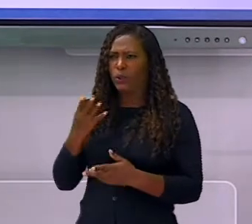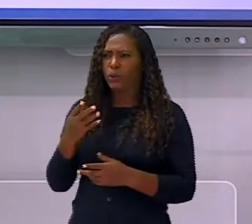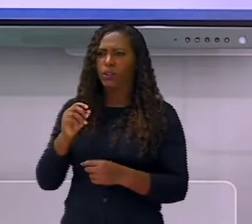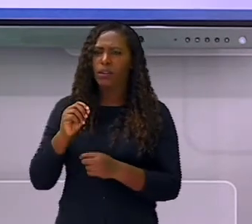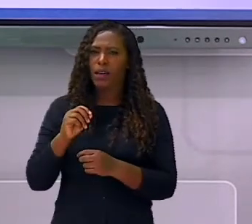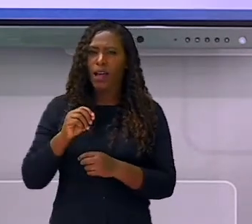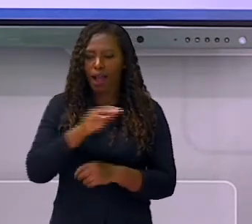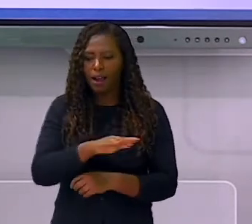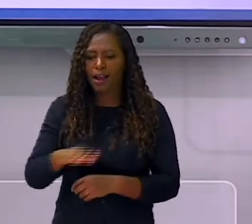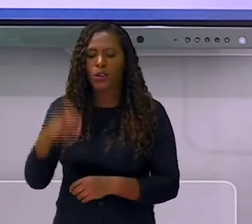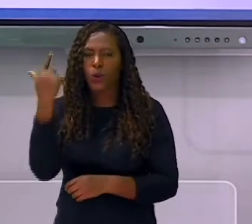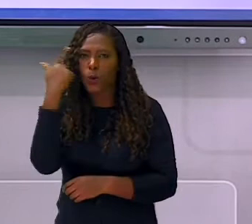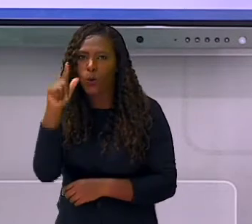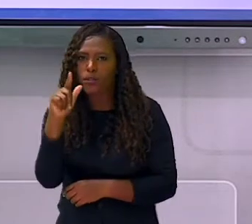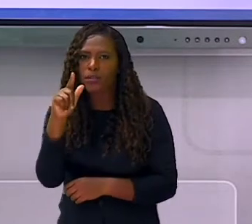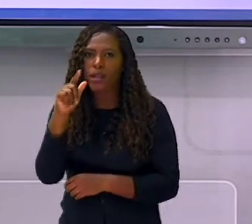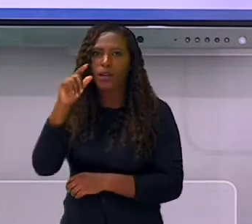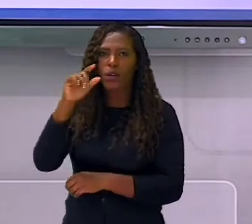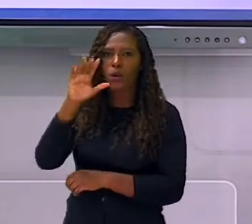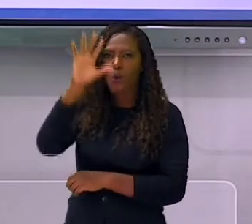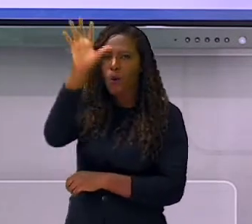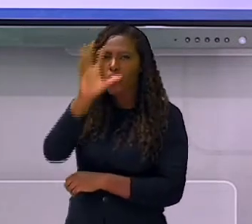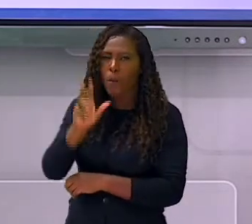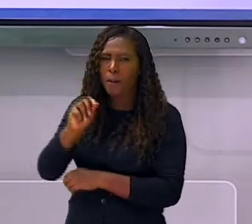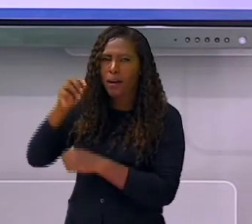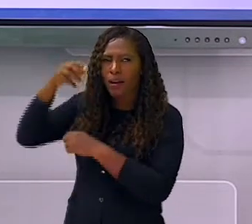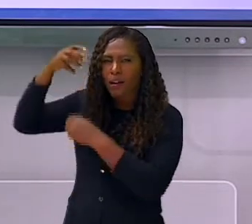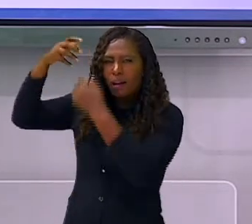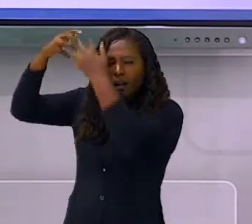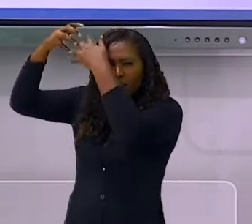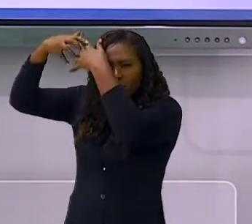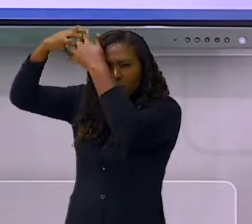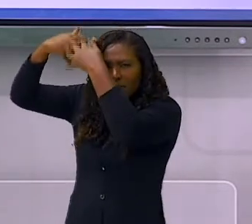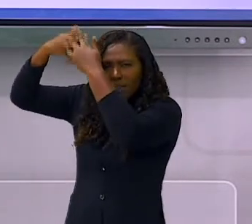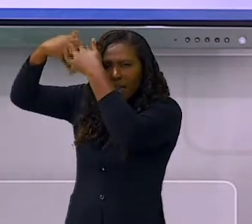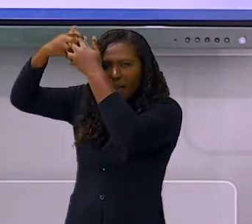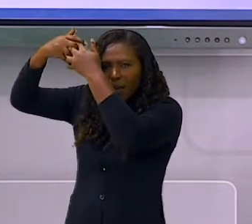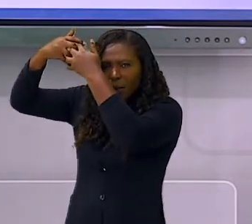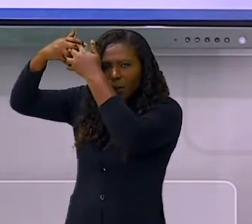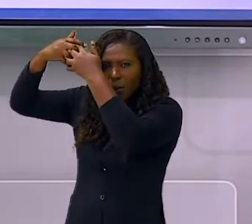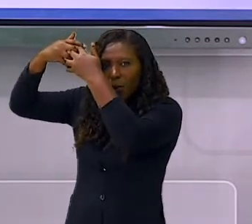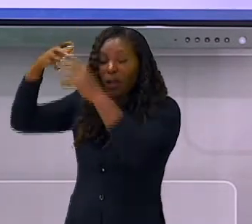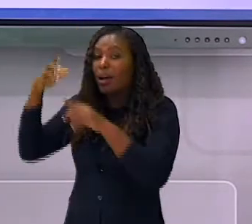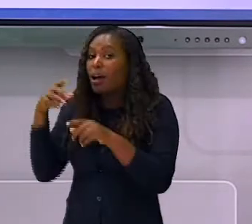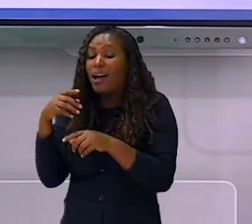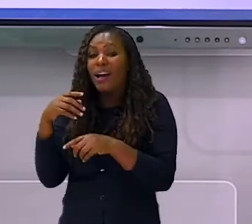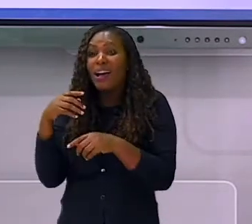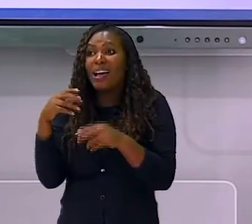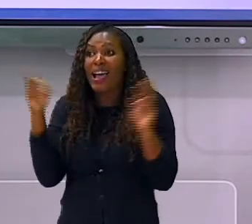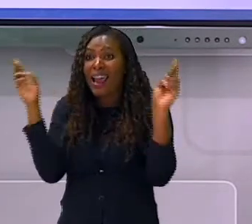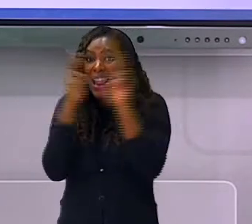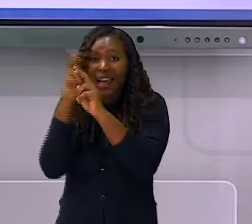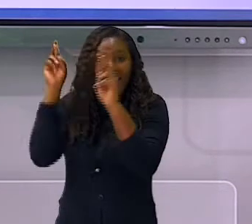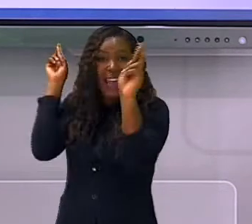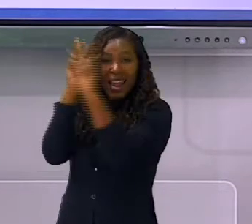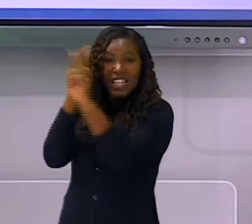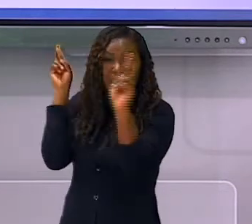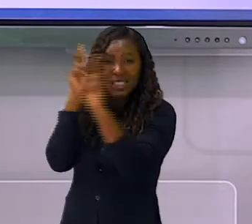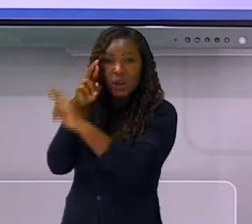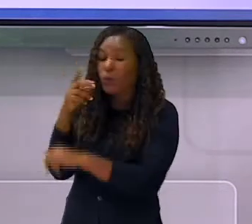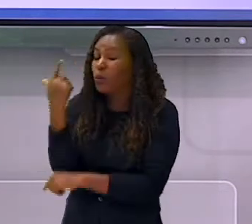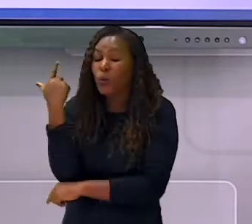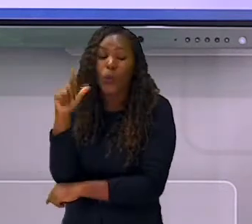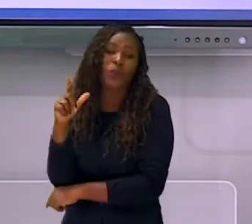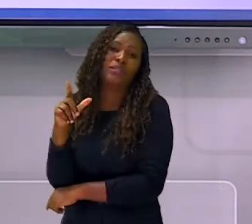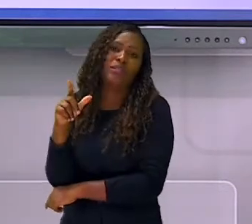as letras que são a representação desses sons. Esse mapa é necessário para a gente escrever. Aquela palavra que a gente